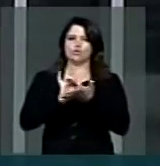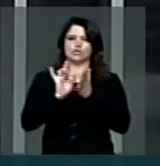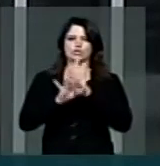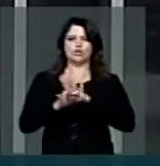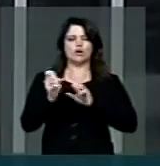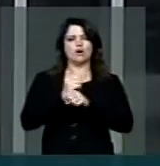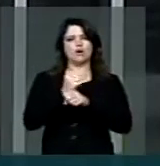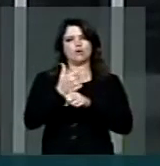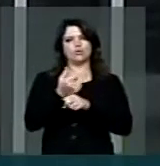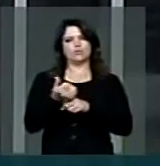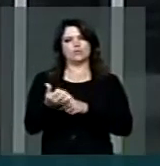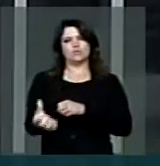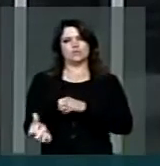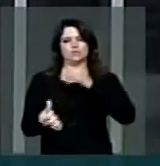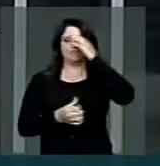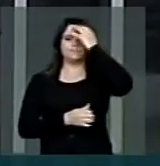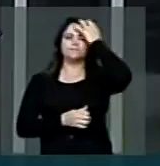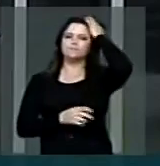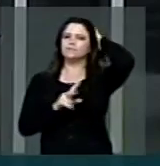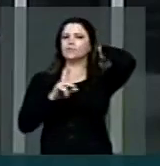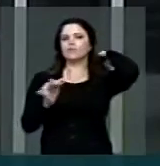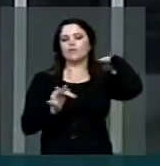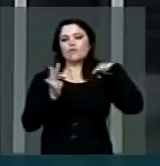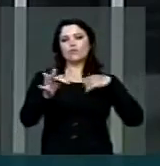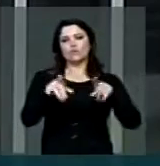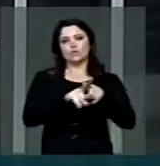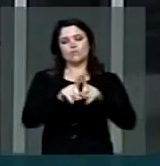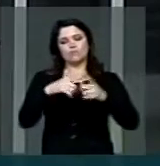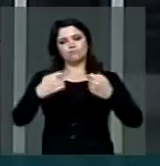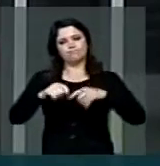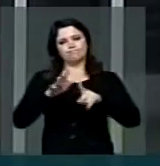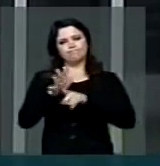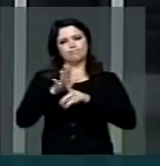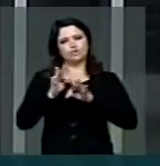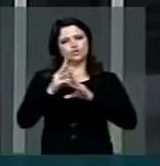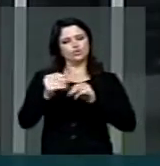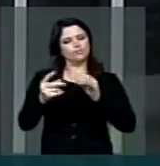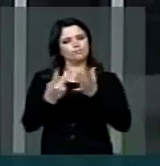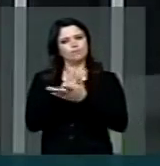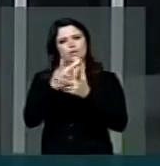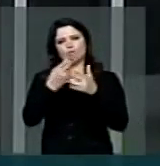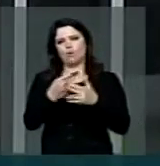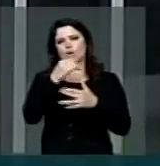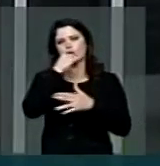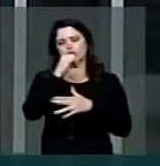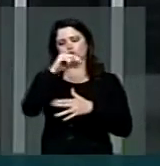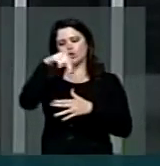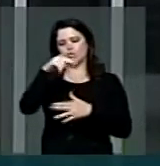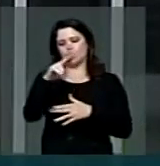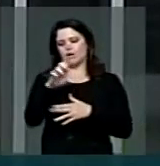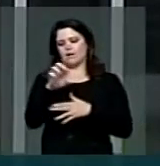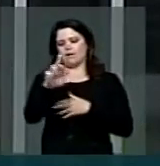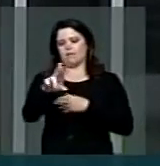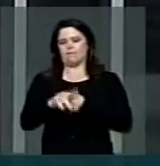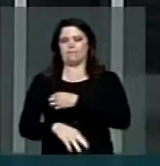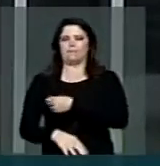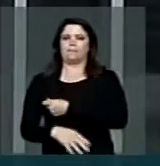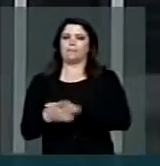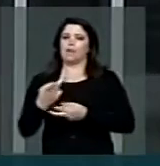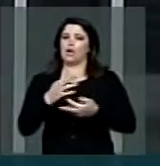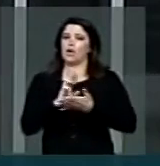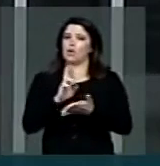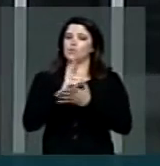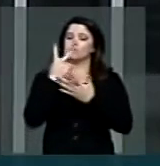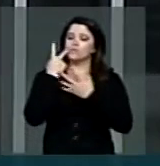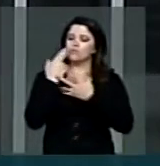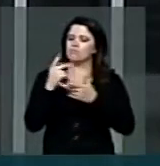o ano 2016, e as futuras demandas em empreendimentos de energia nuclear. Um recurso natural